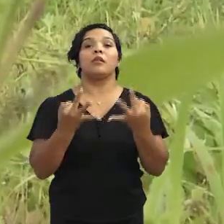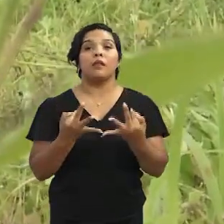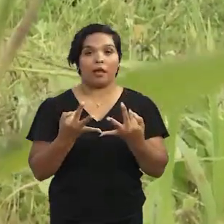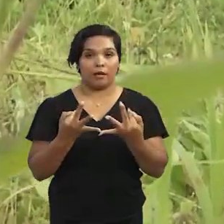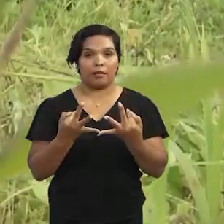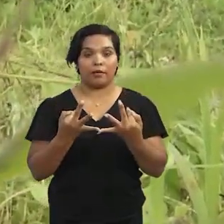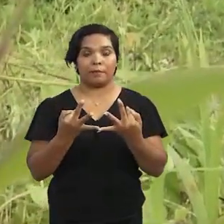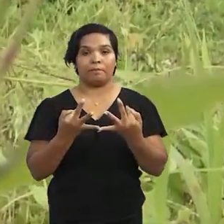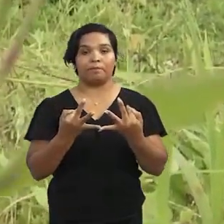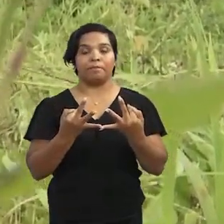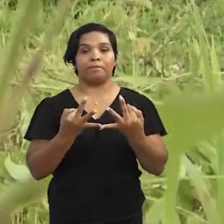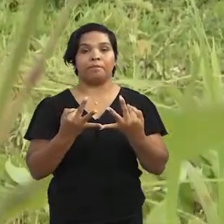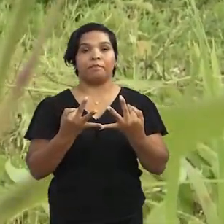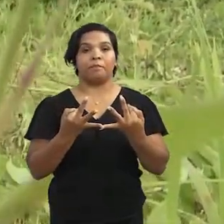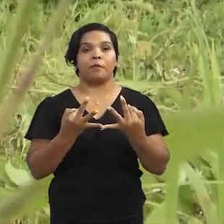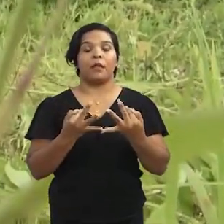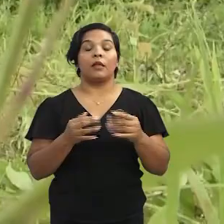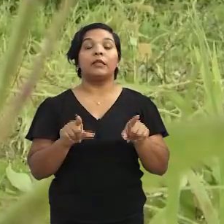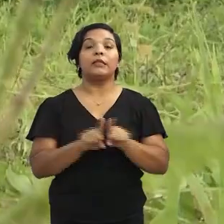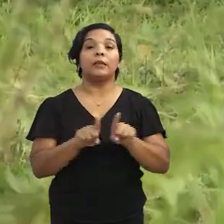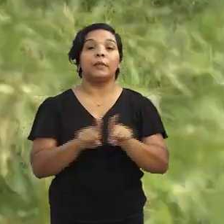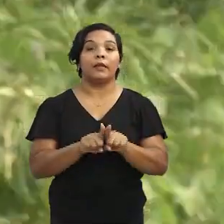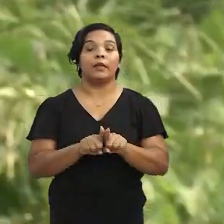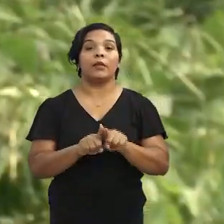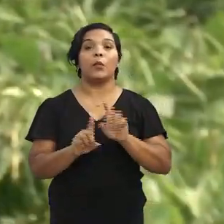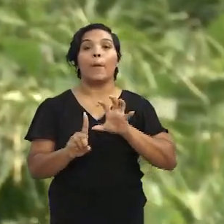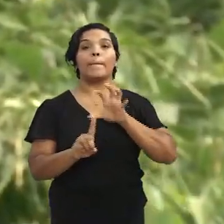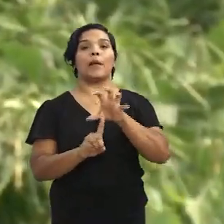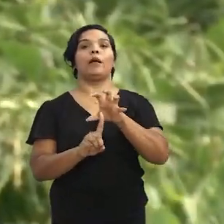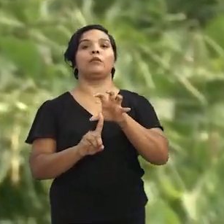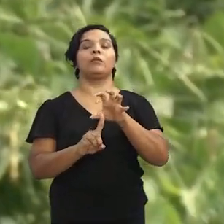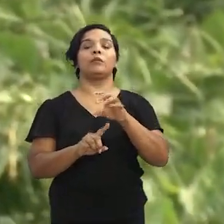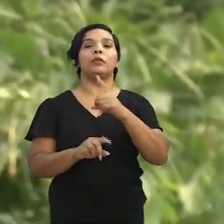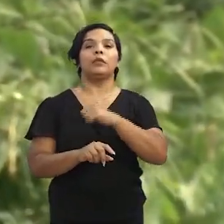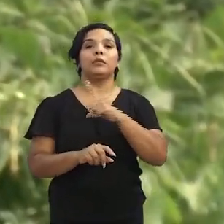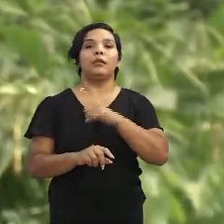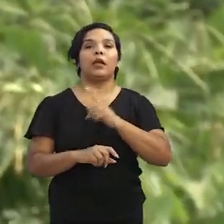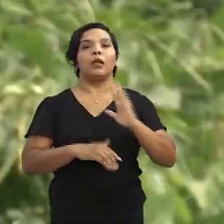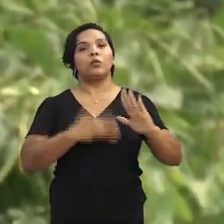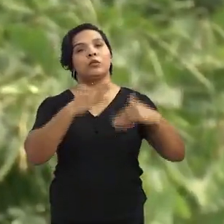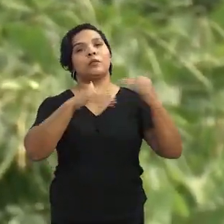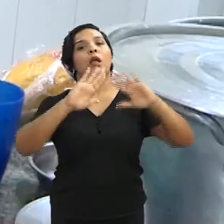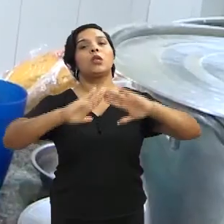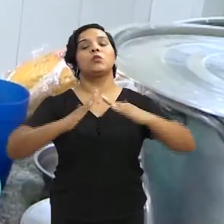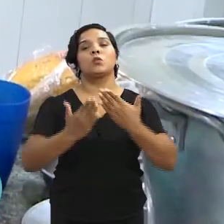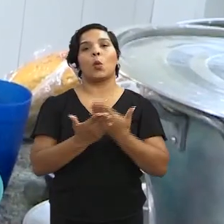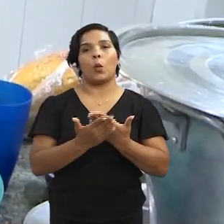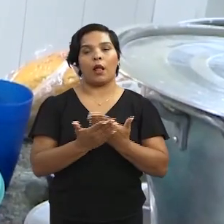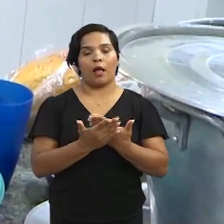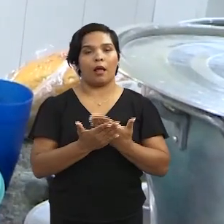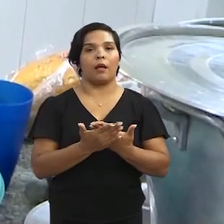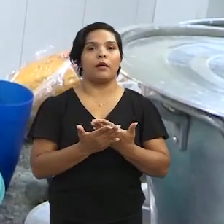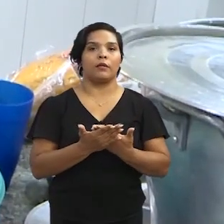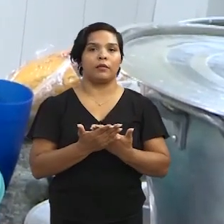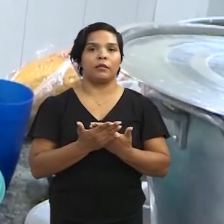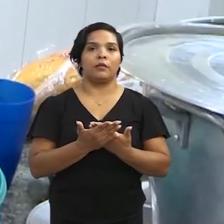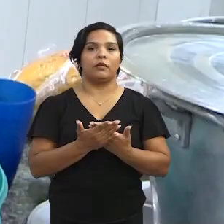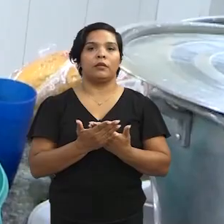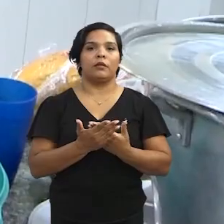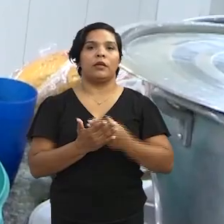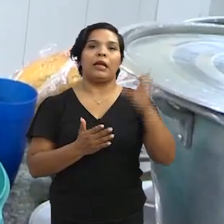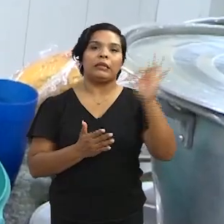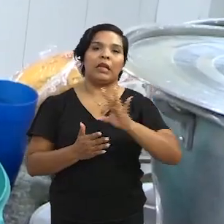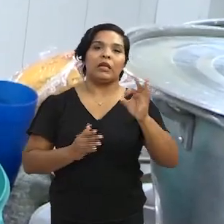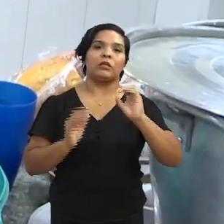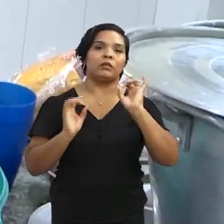familiar, na receita dos estabelecimentos de agricultura familiar e o impacto que o PNAE tem sobre o desempenho escolar e